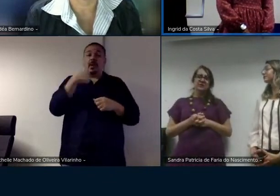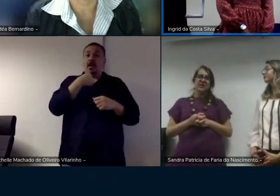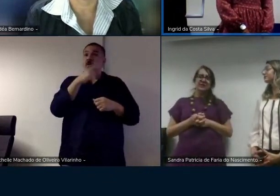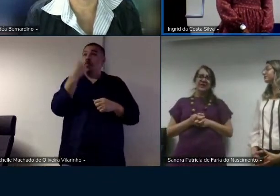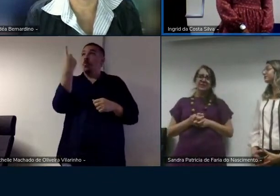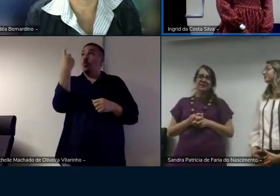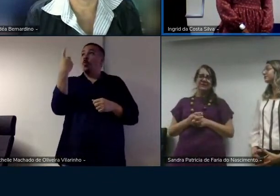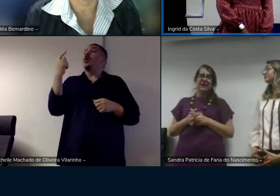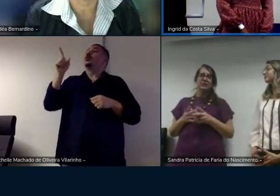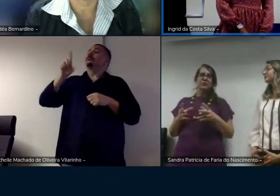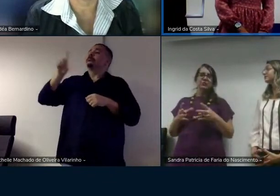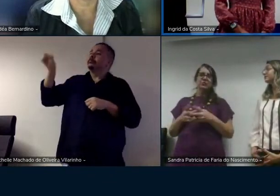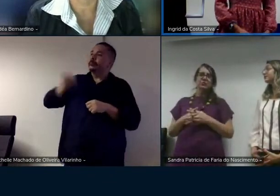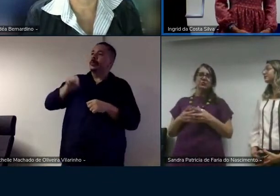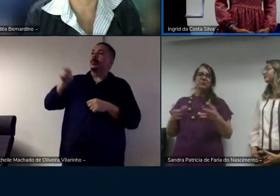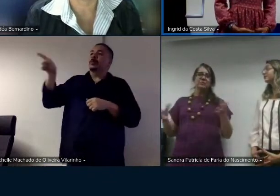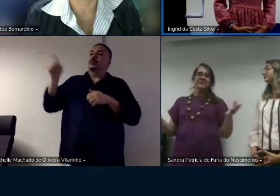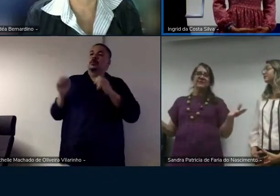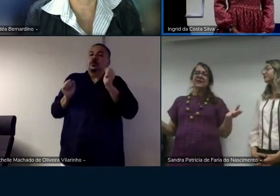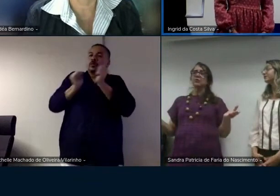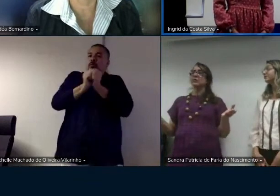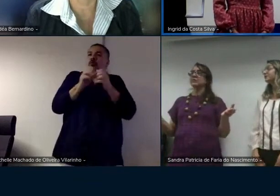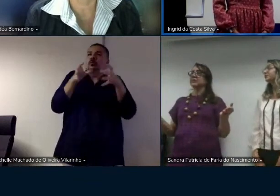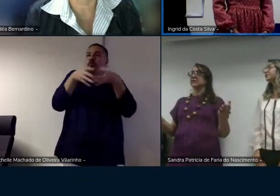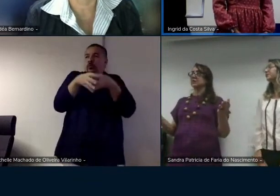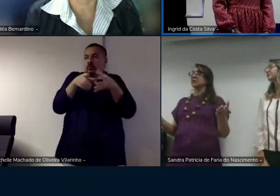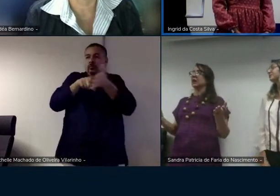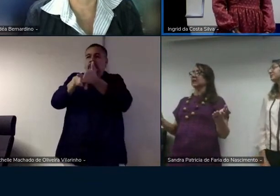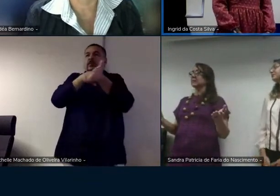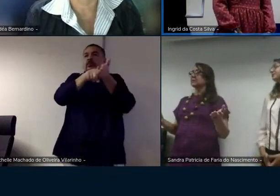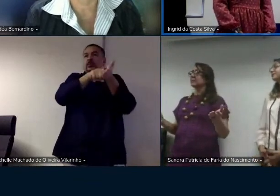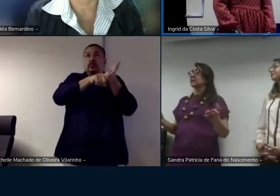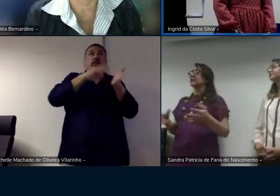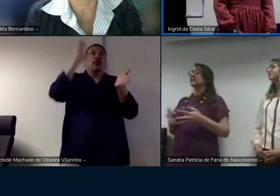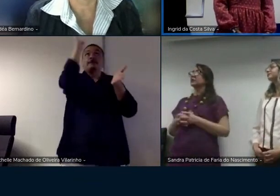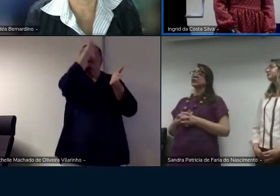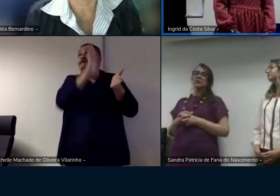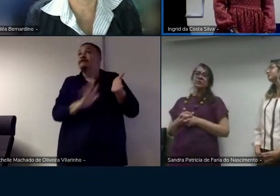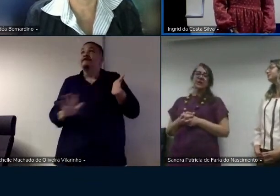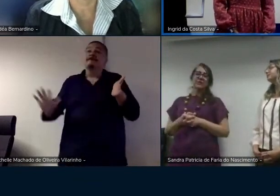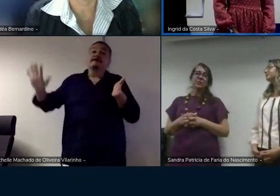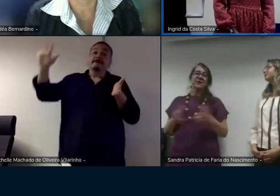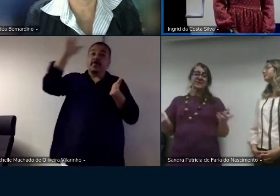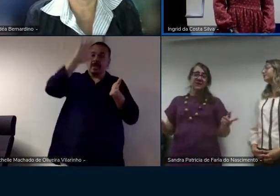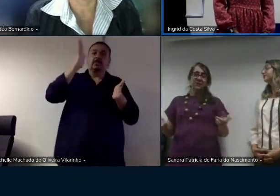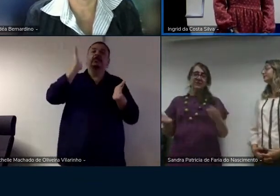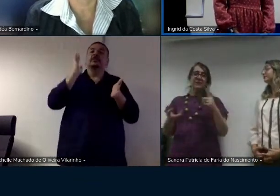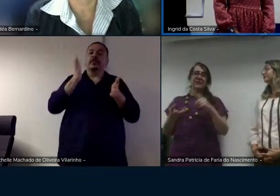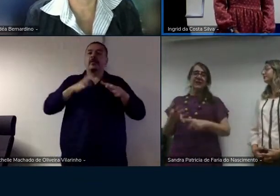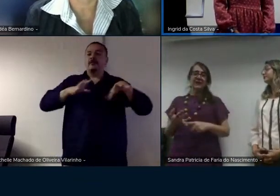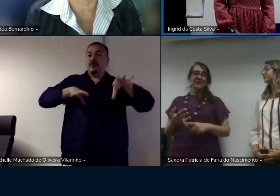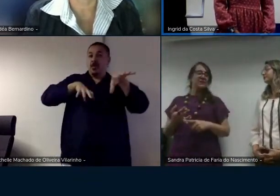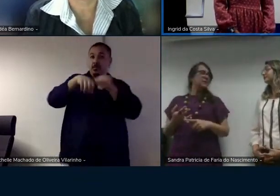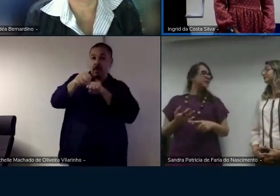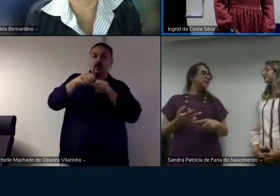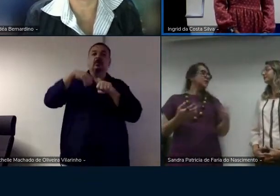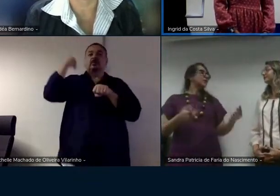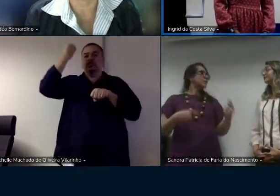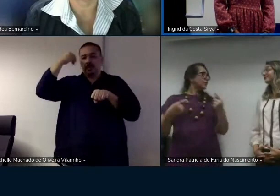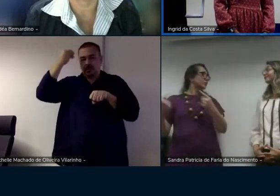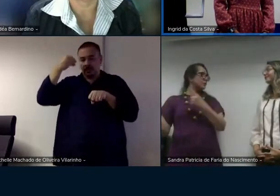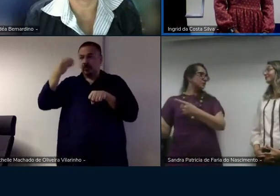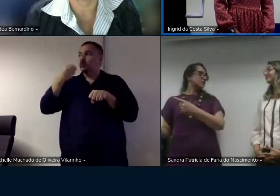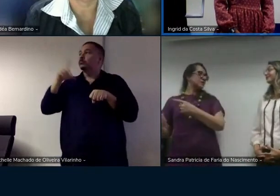uma das escolhidas né pra estar junto com um grupo de pesquisadores nacionais que tinham já formação experiência